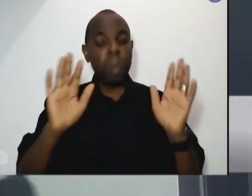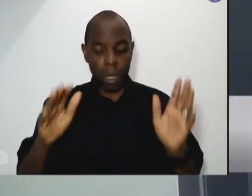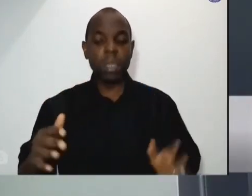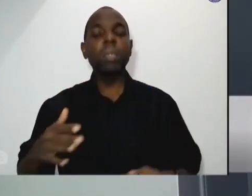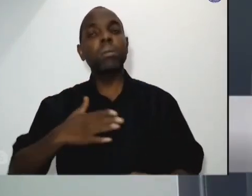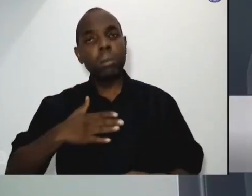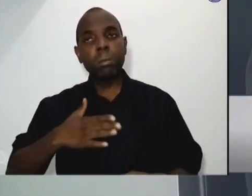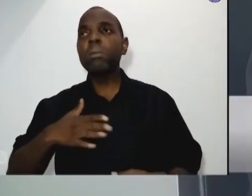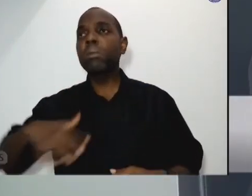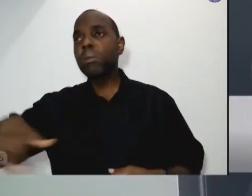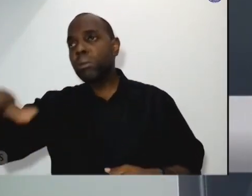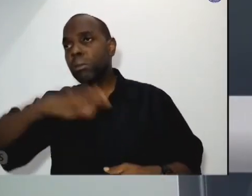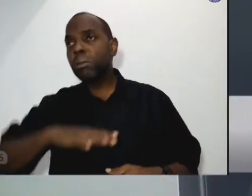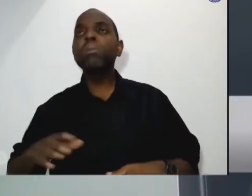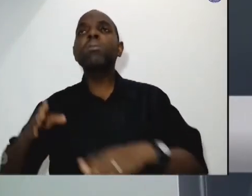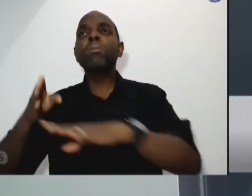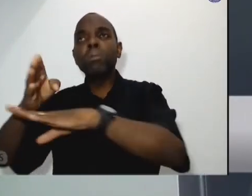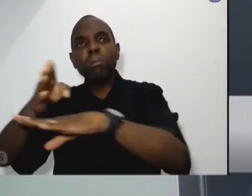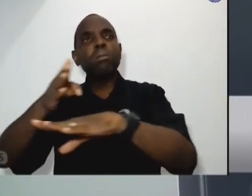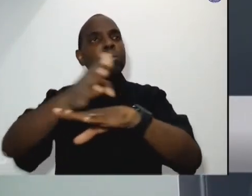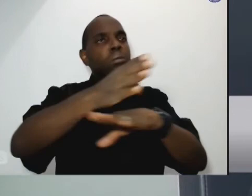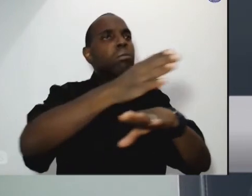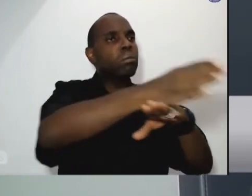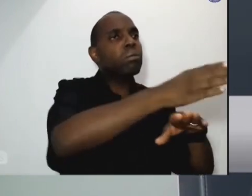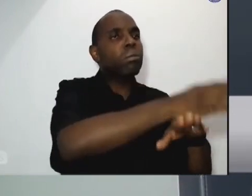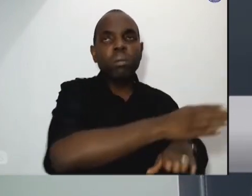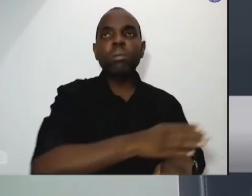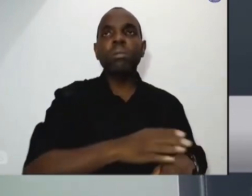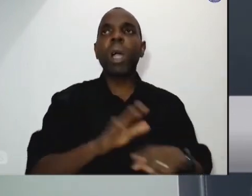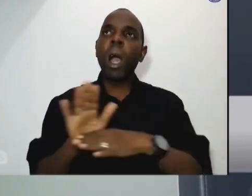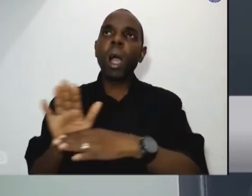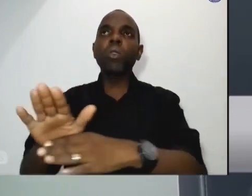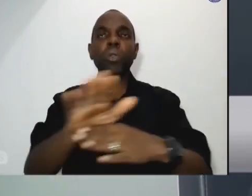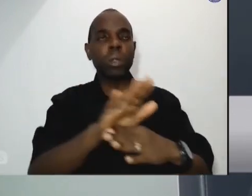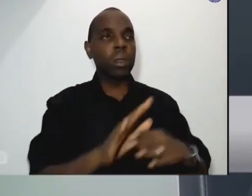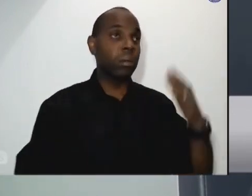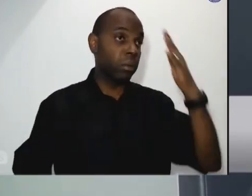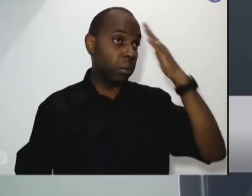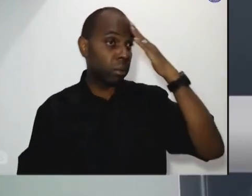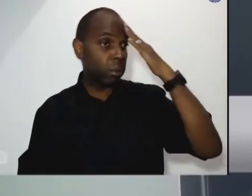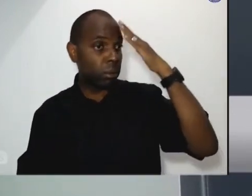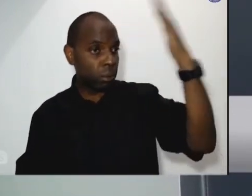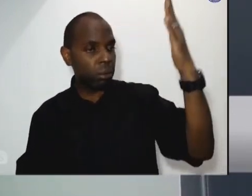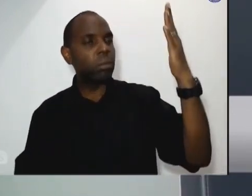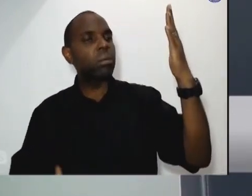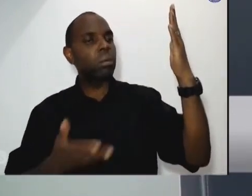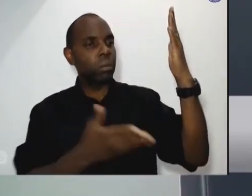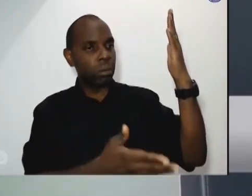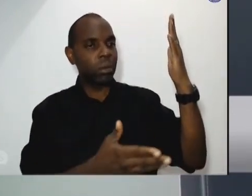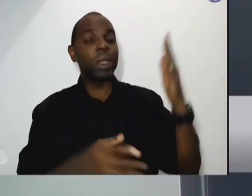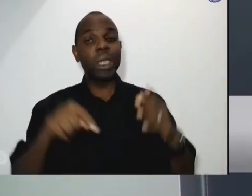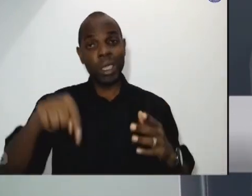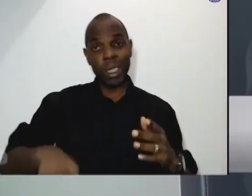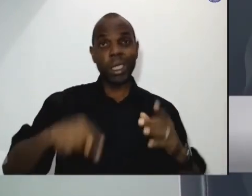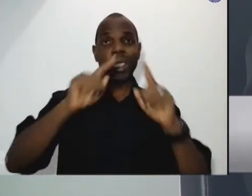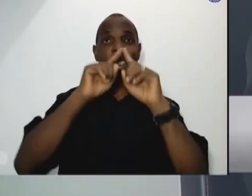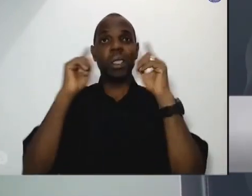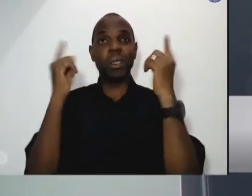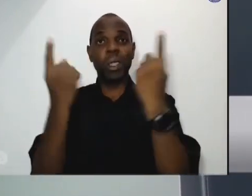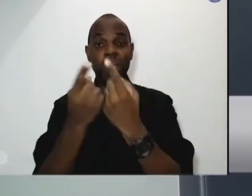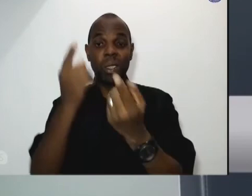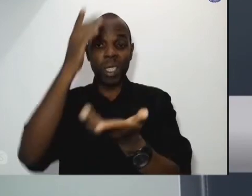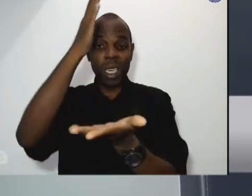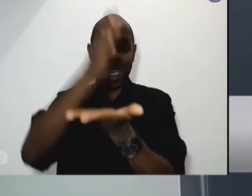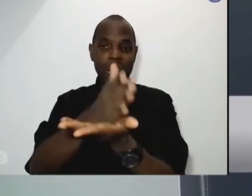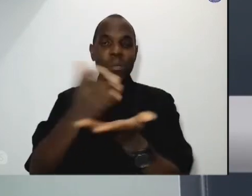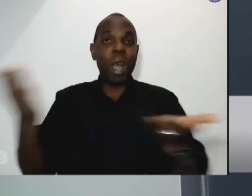agradecer muito essa disponibilidade de vocês gostaríamos que essa reunião não terminasse aqui agora teríamos que ter uma